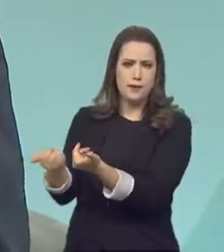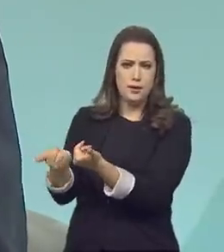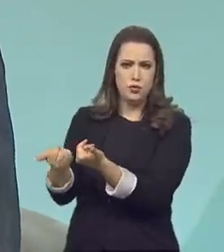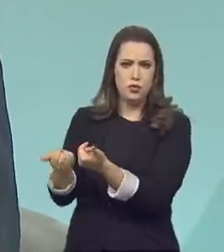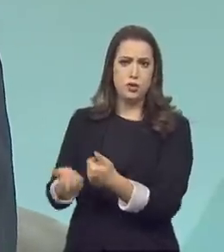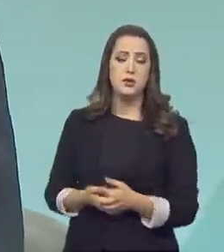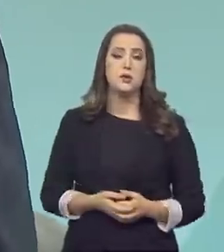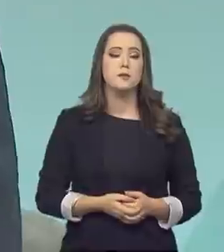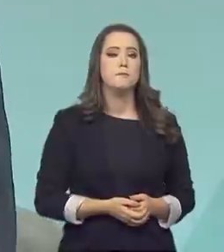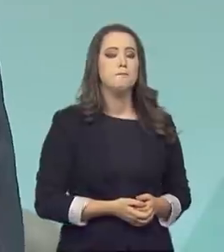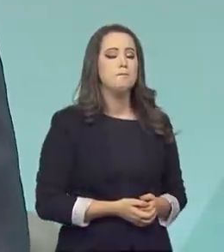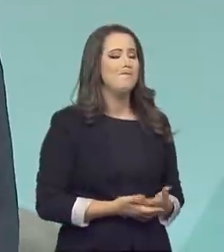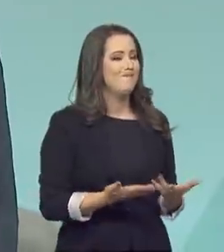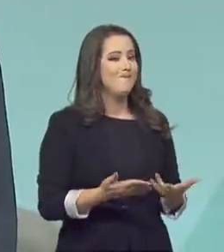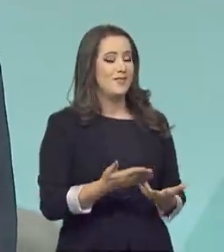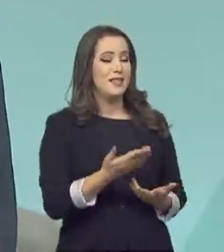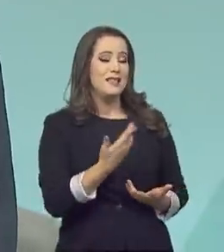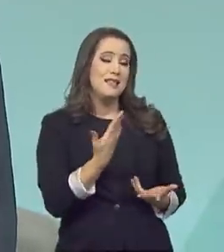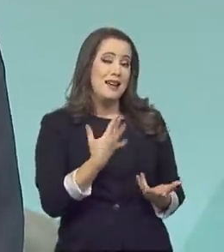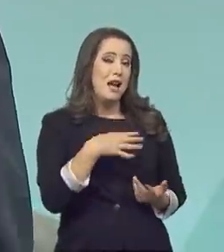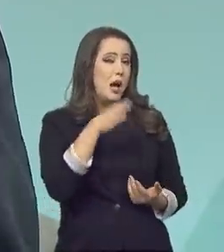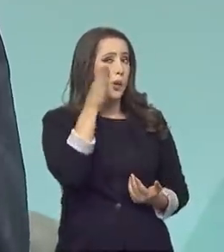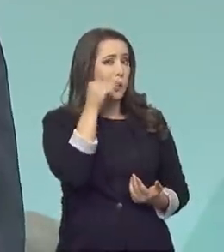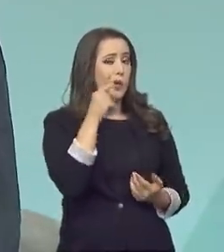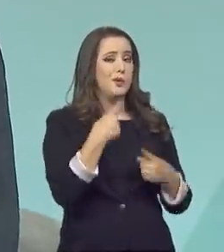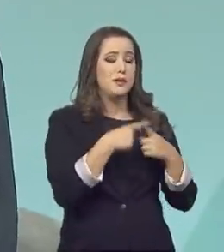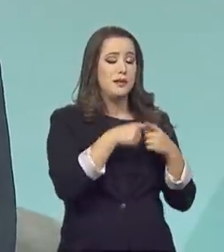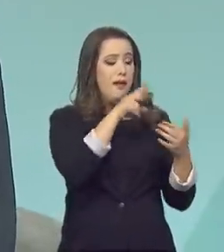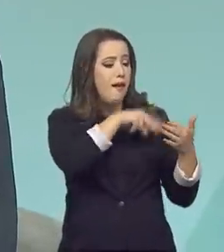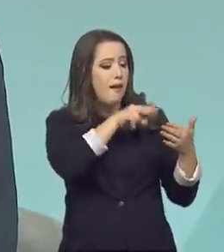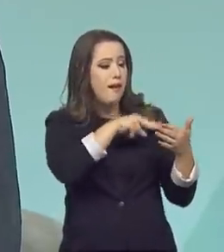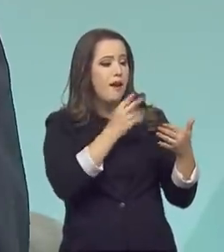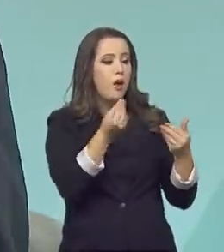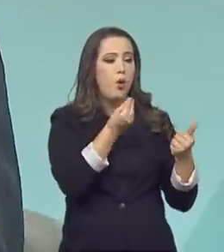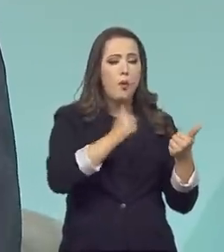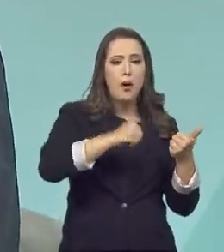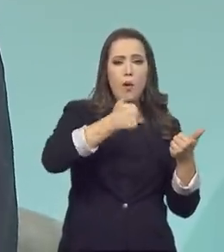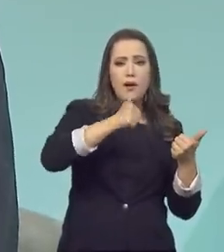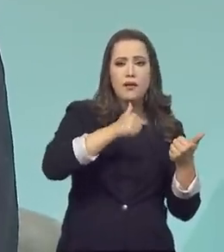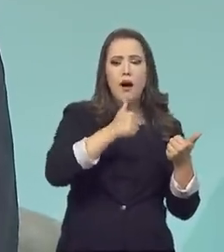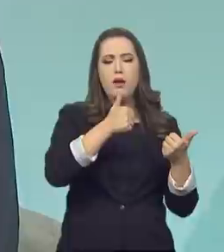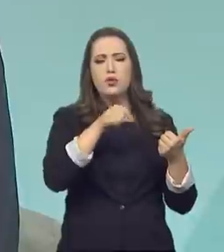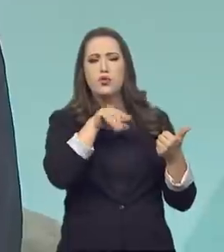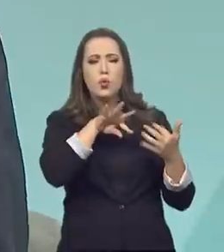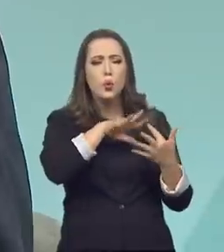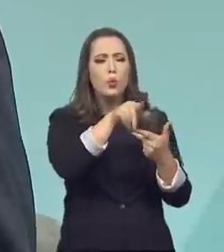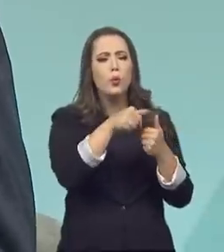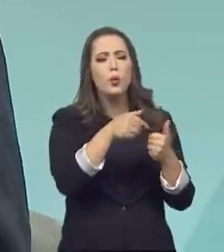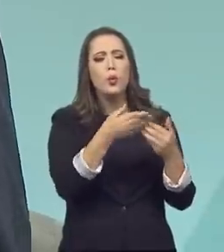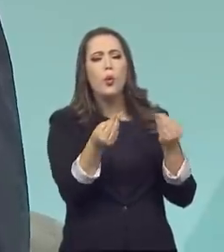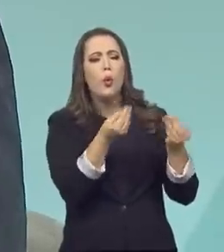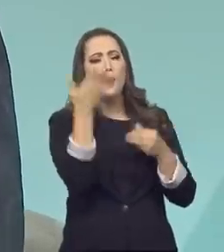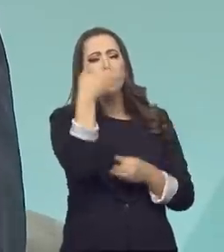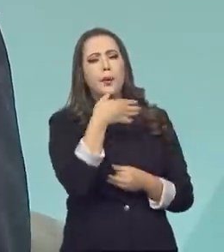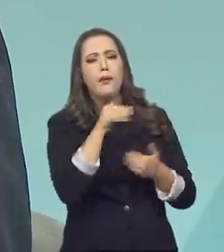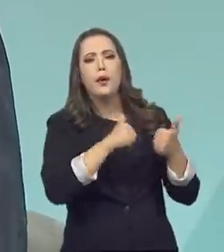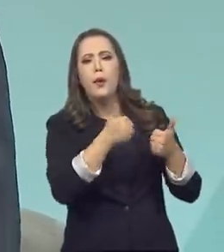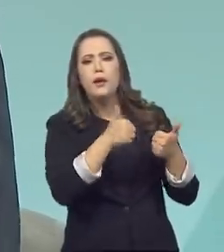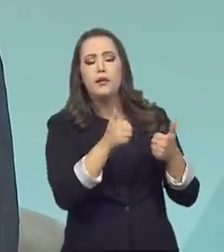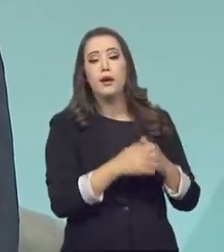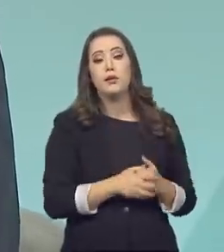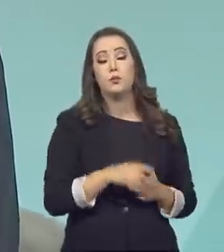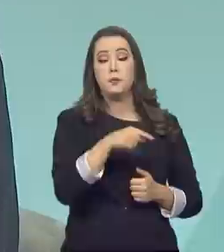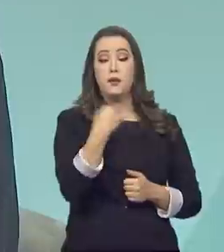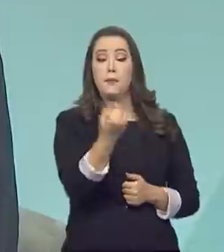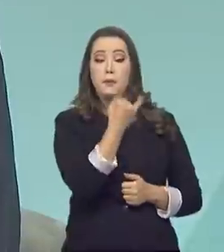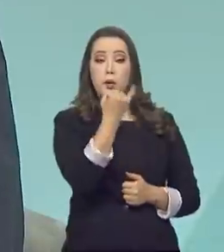artigos e as críticas ao funcionamento da infraestrutura da qualidade no mundo todo, uma das maiores dificuldades é que essas partes se comuniquem